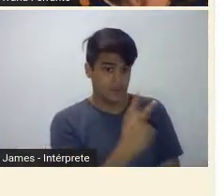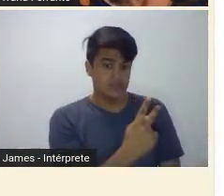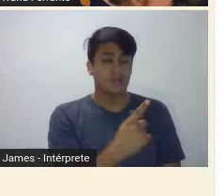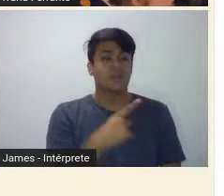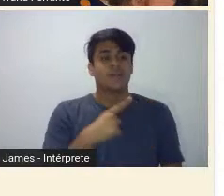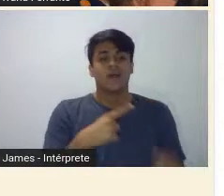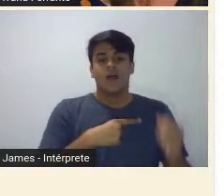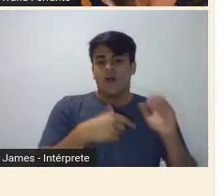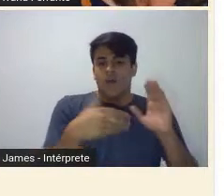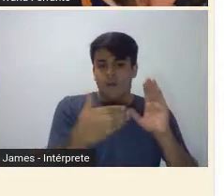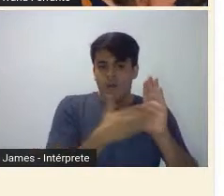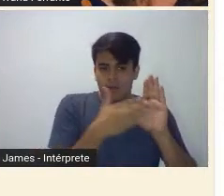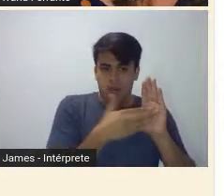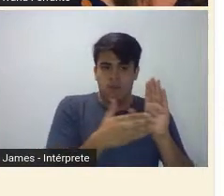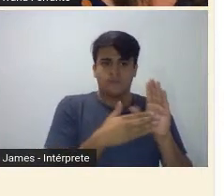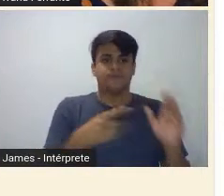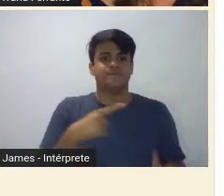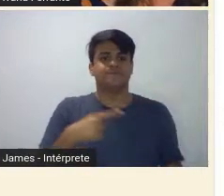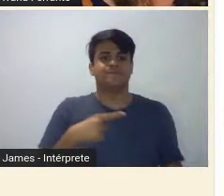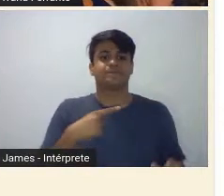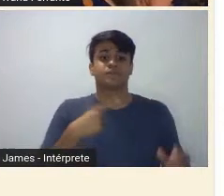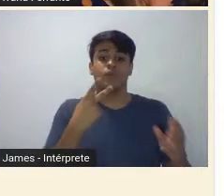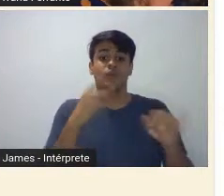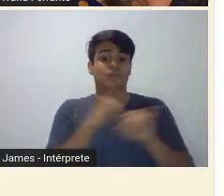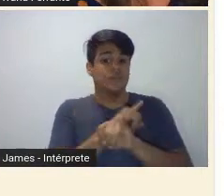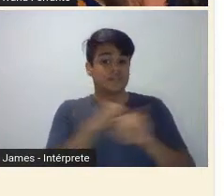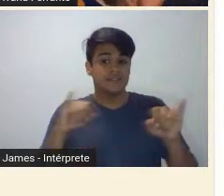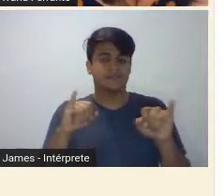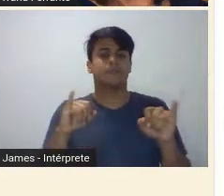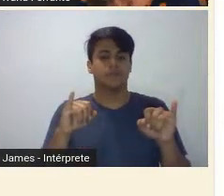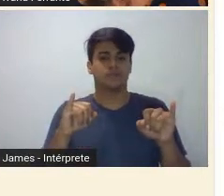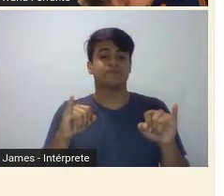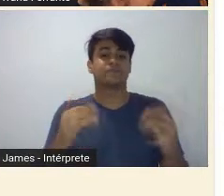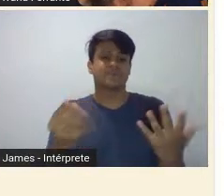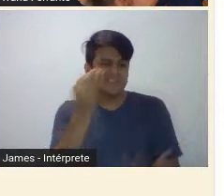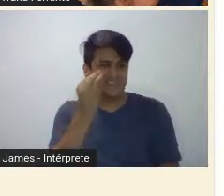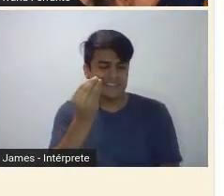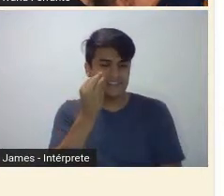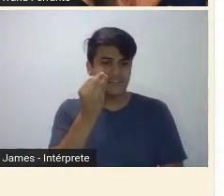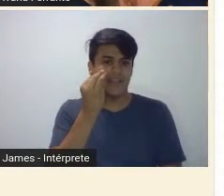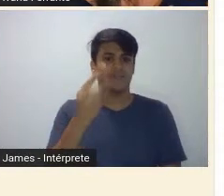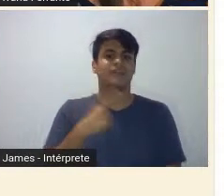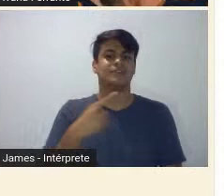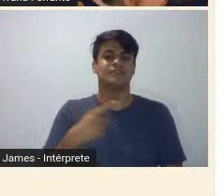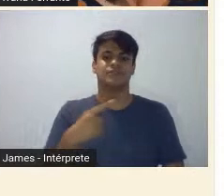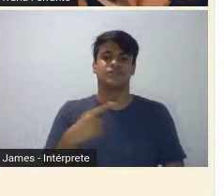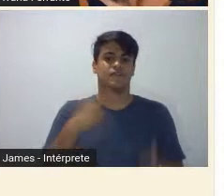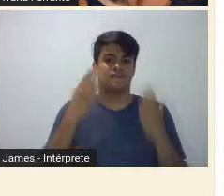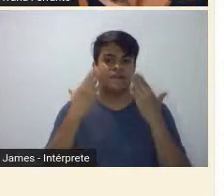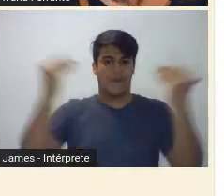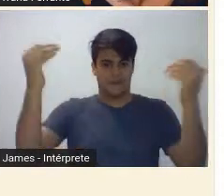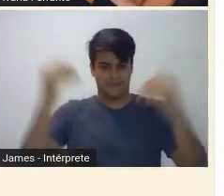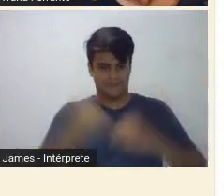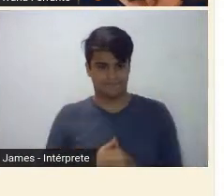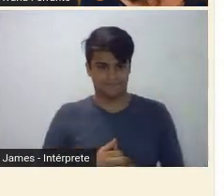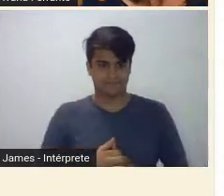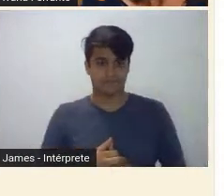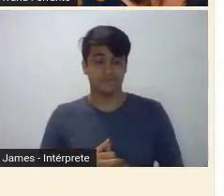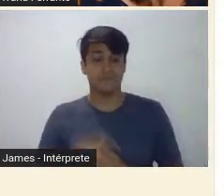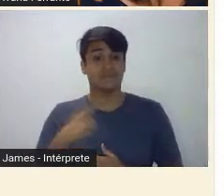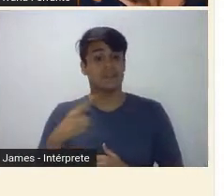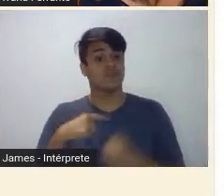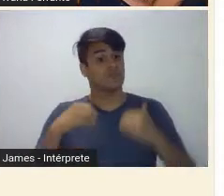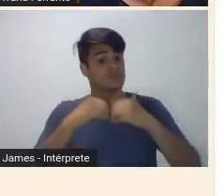testemunho urbanístico nacional de um país que aspirava a ser moderno. Houve uma combinação entre a